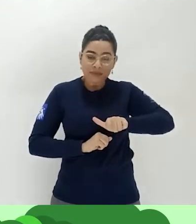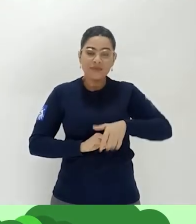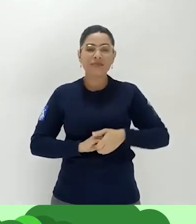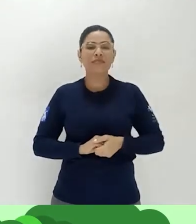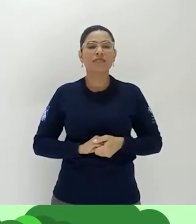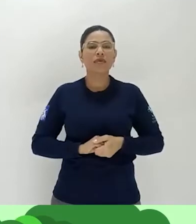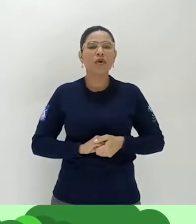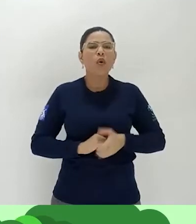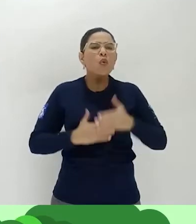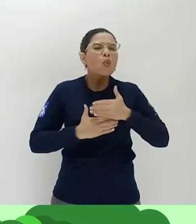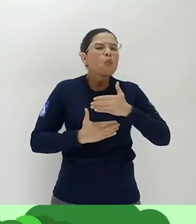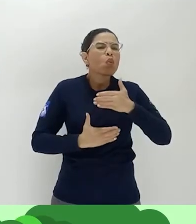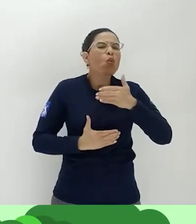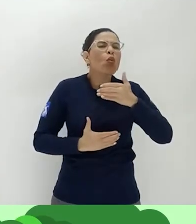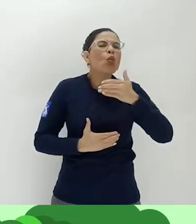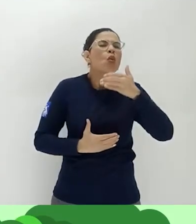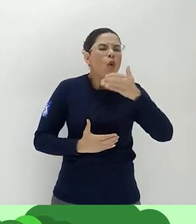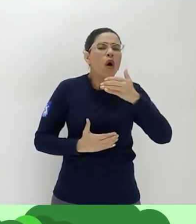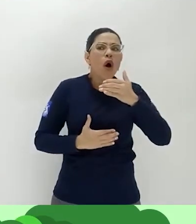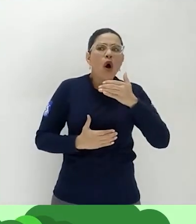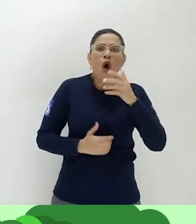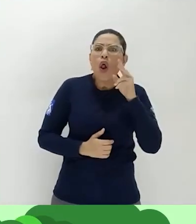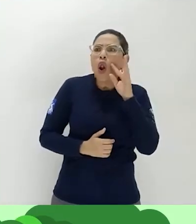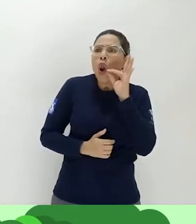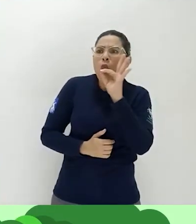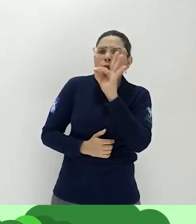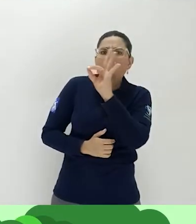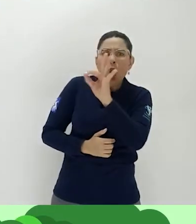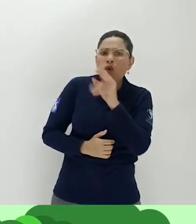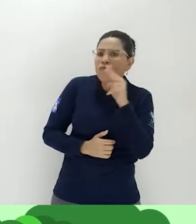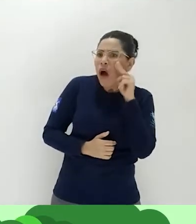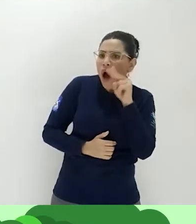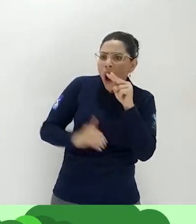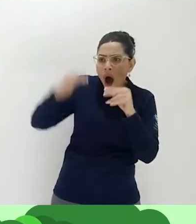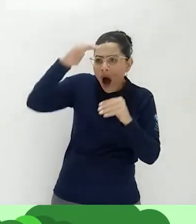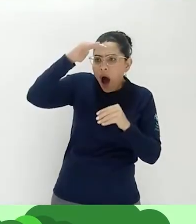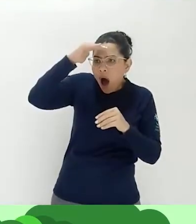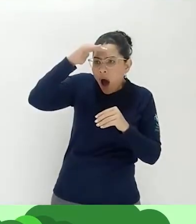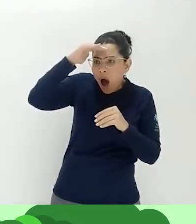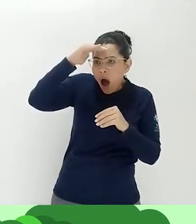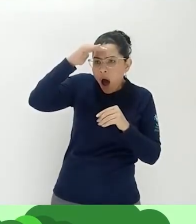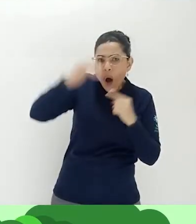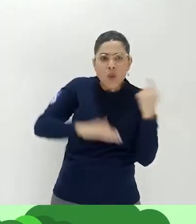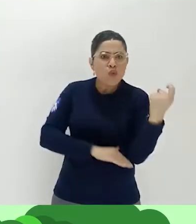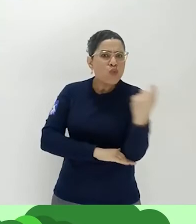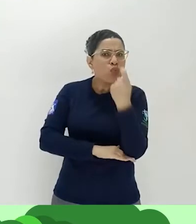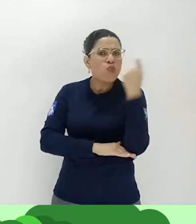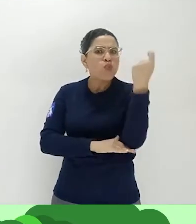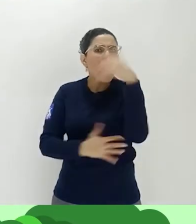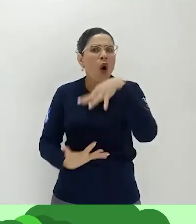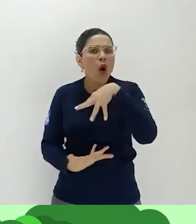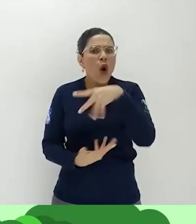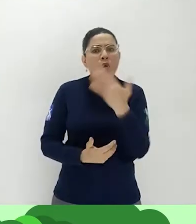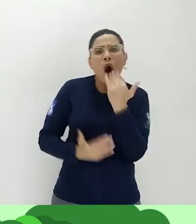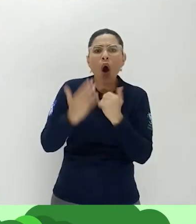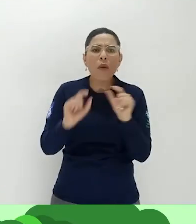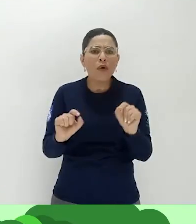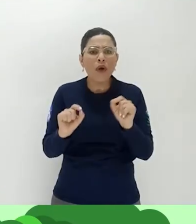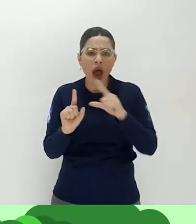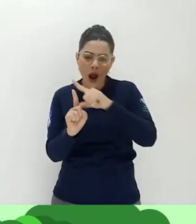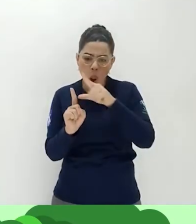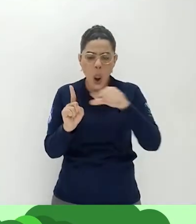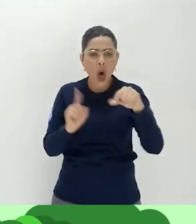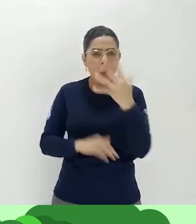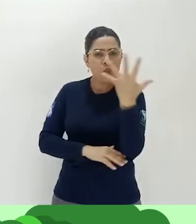O seu longo pescoço, desde muito longe, você verá. O animal mais alto do mundo come erva, ramos,